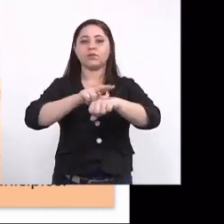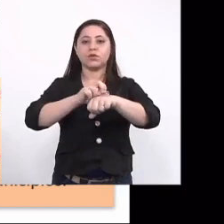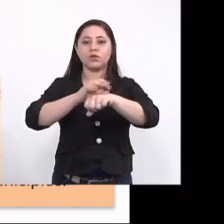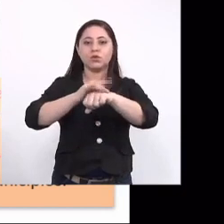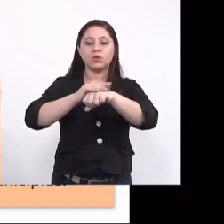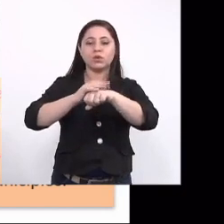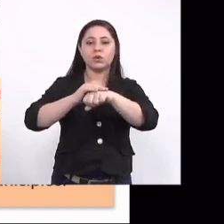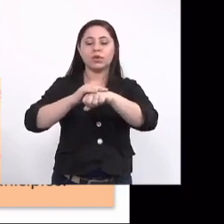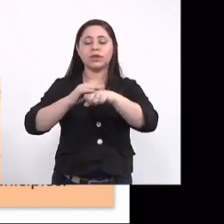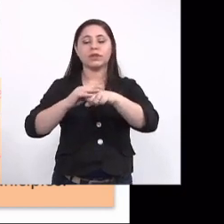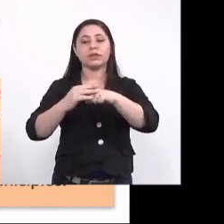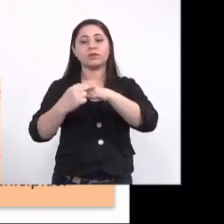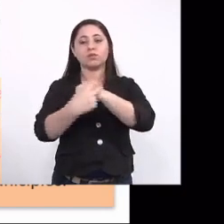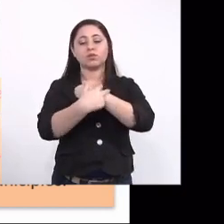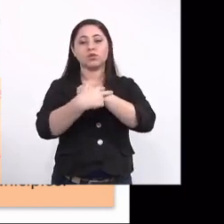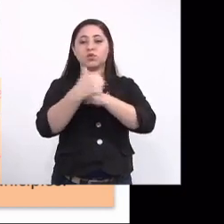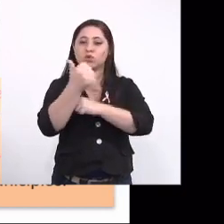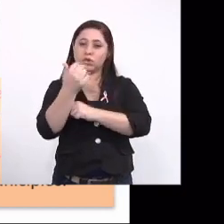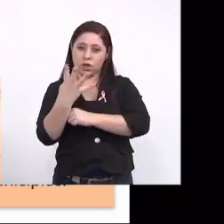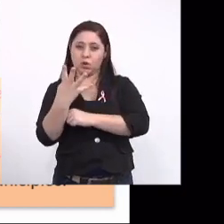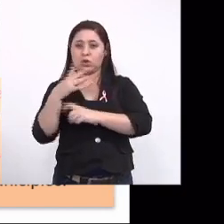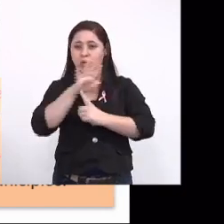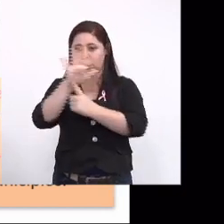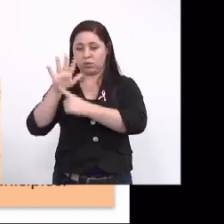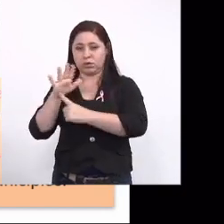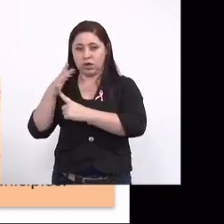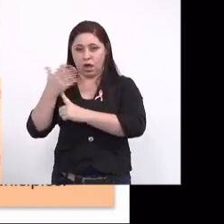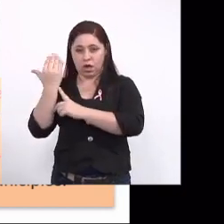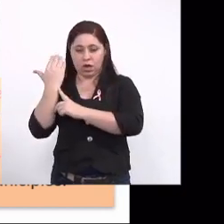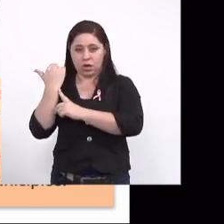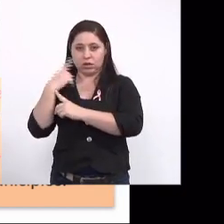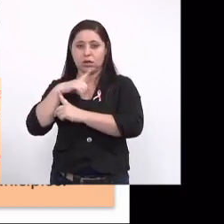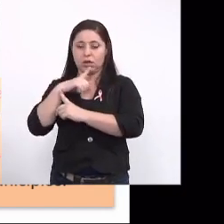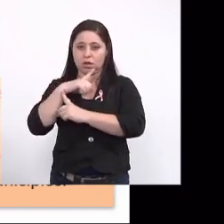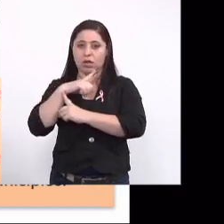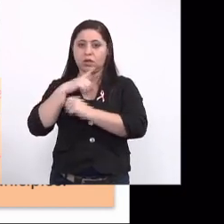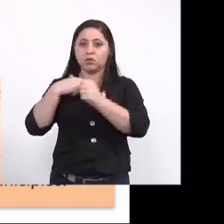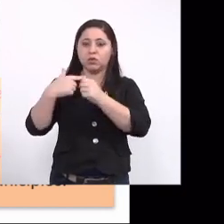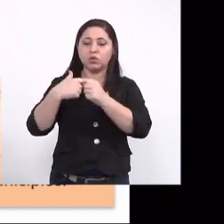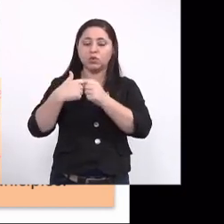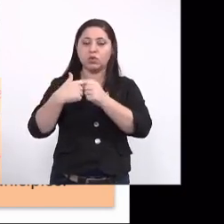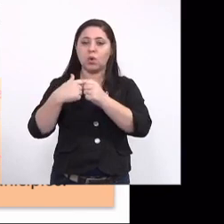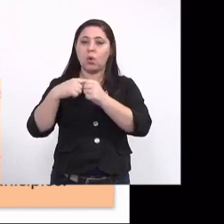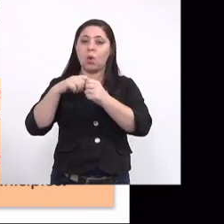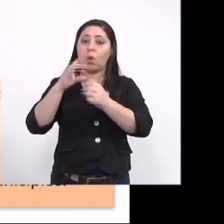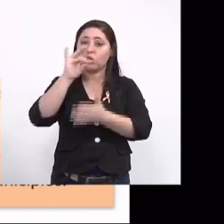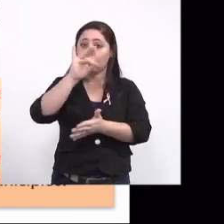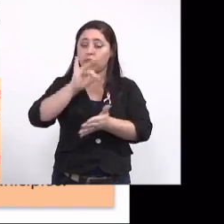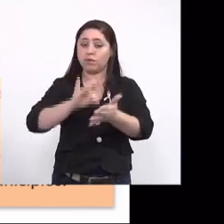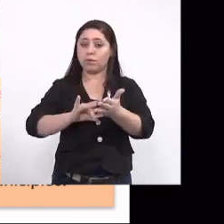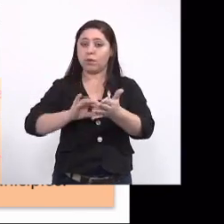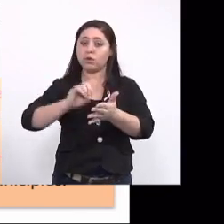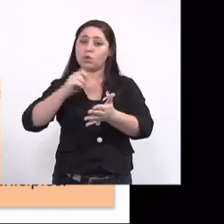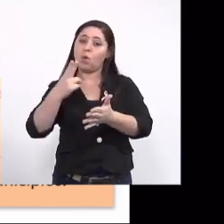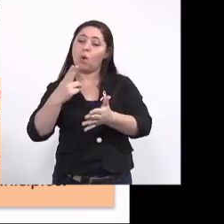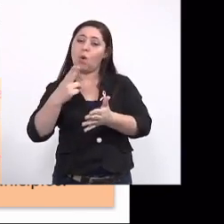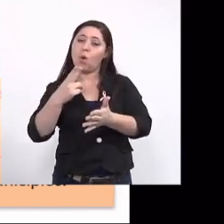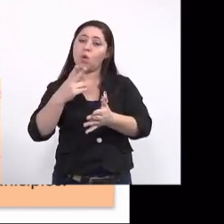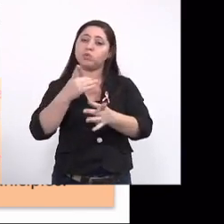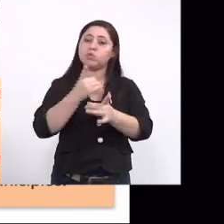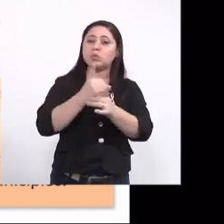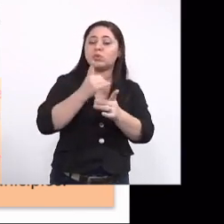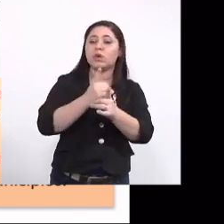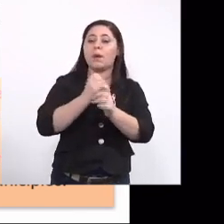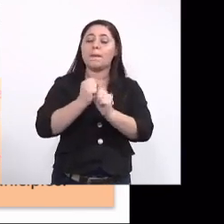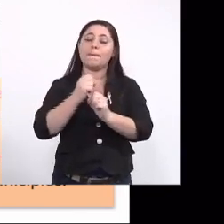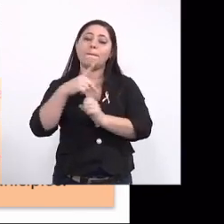potenciais, aqueles 14 que eu mostrei no cenário anterior. Então, a gente tem casos suspeitos ou casos confirmados, casos